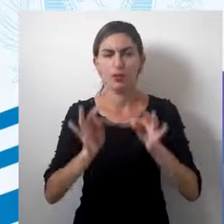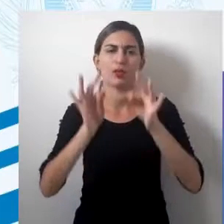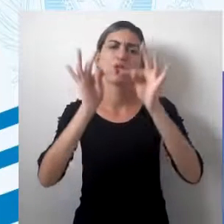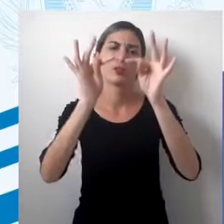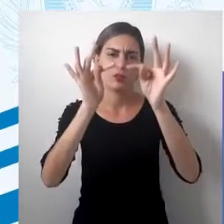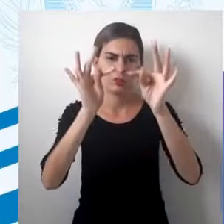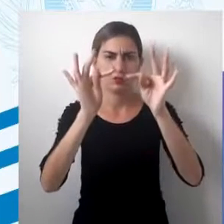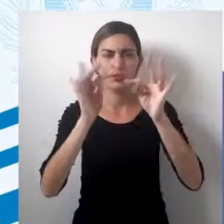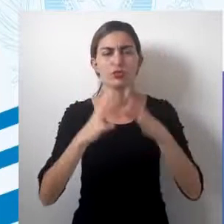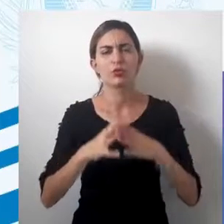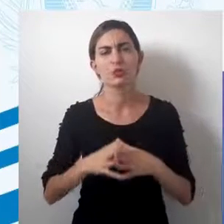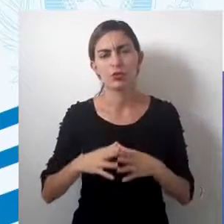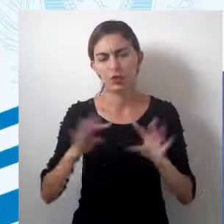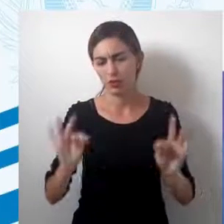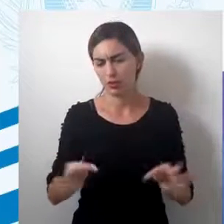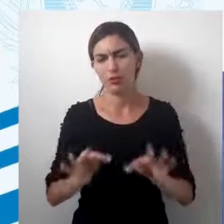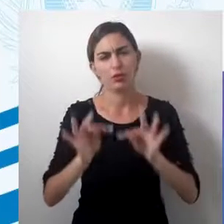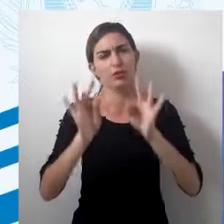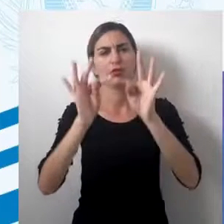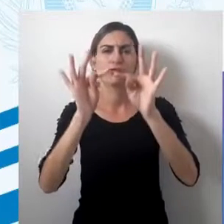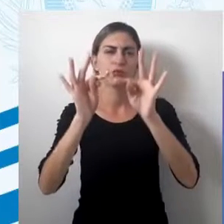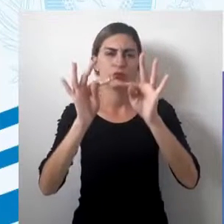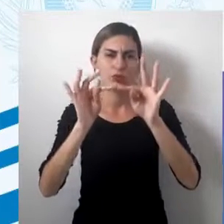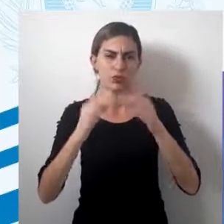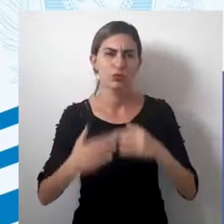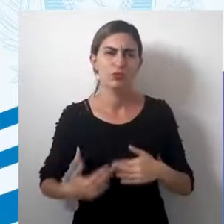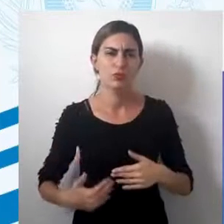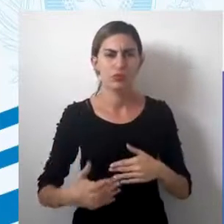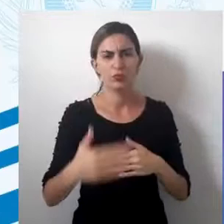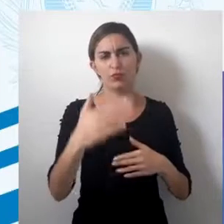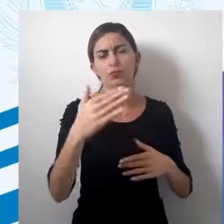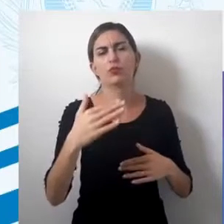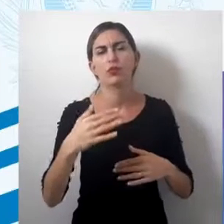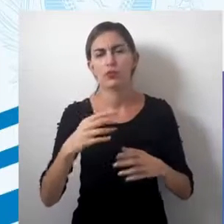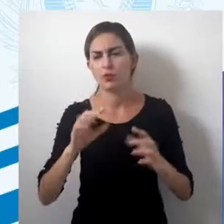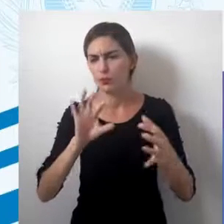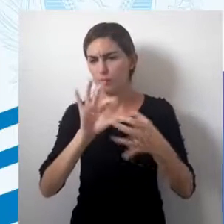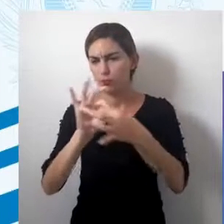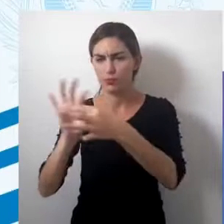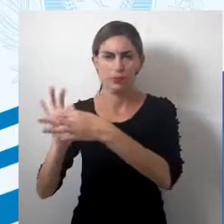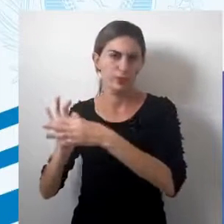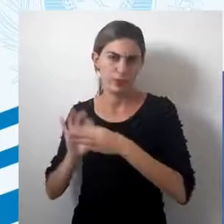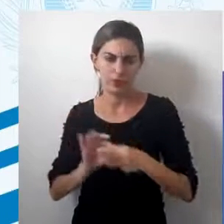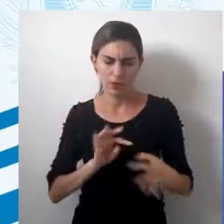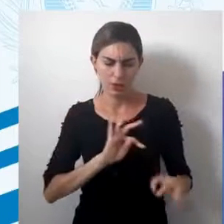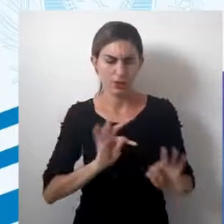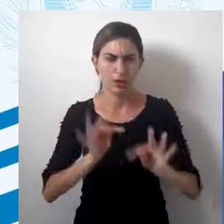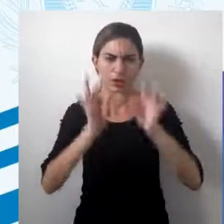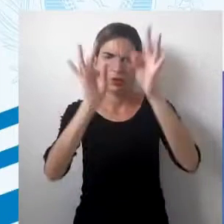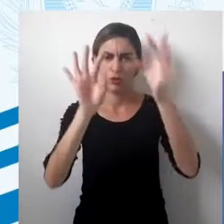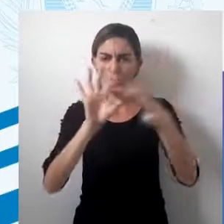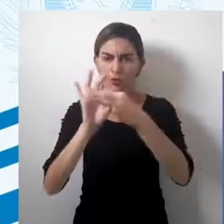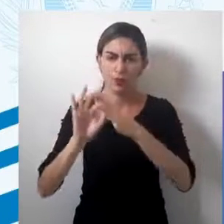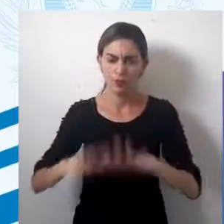tecnologias. As tecnologias que foram se vinculando, que foram sendo apropriadas